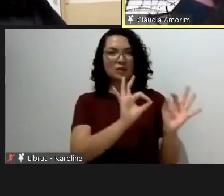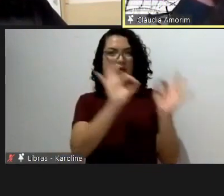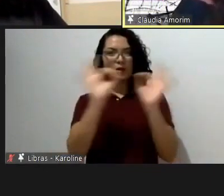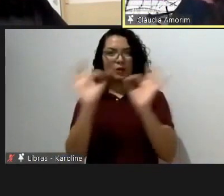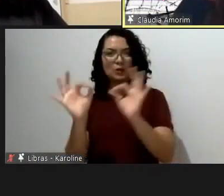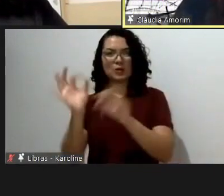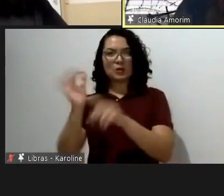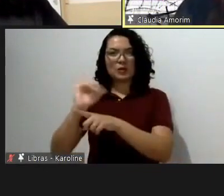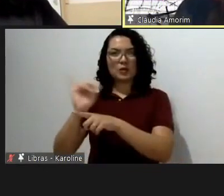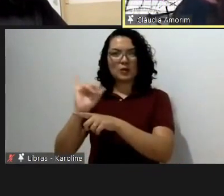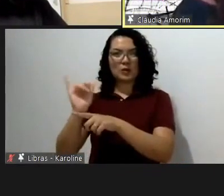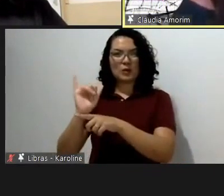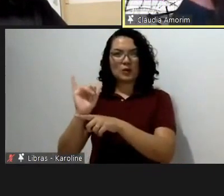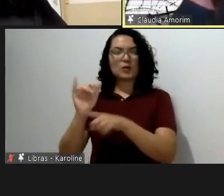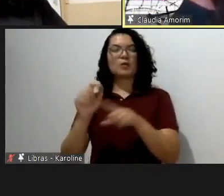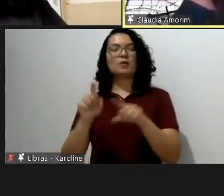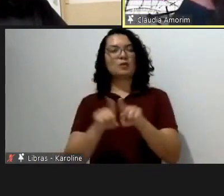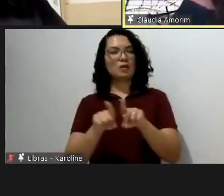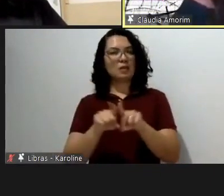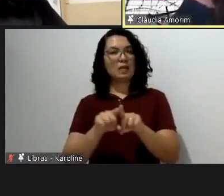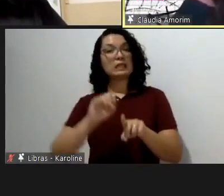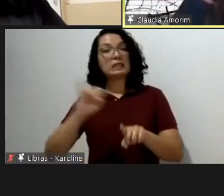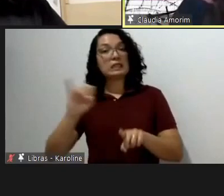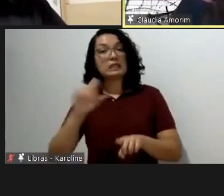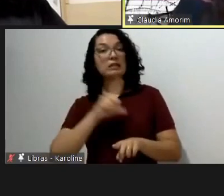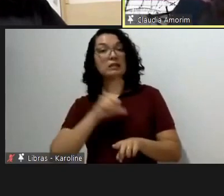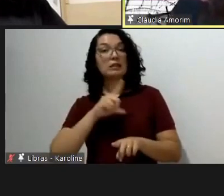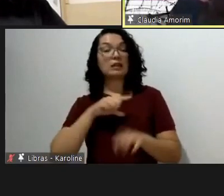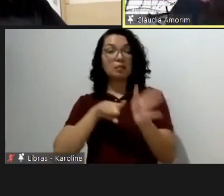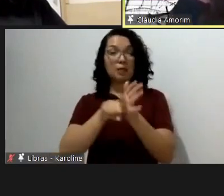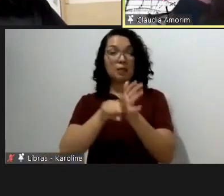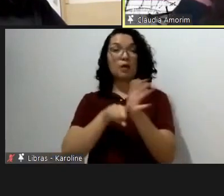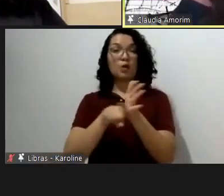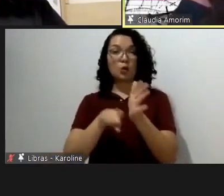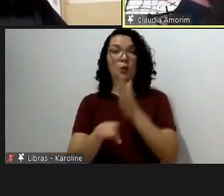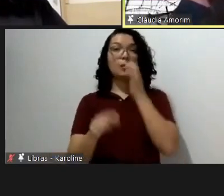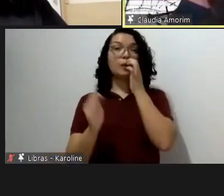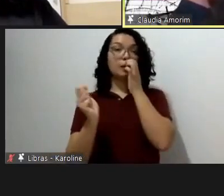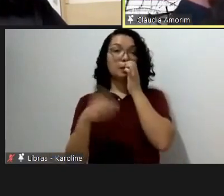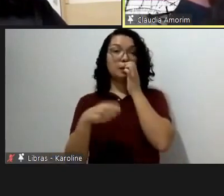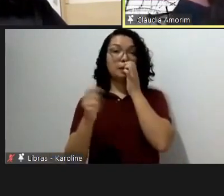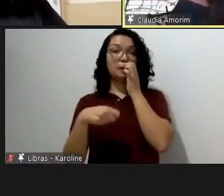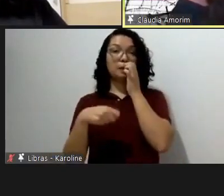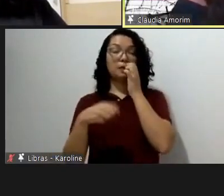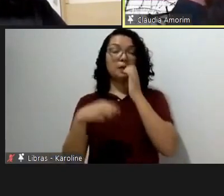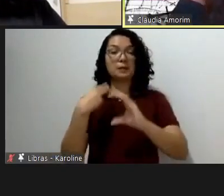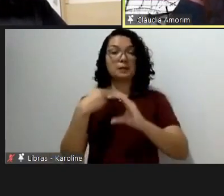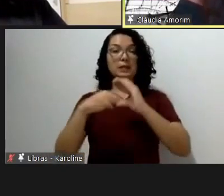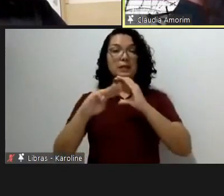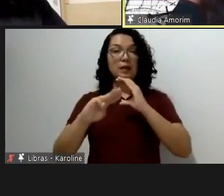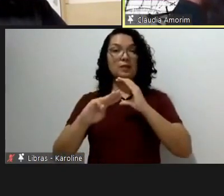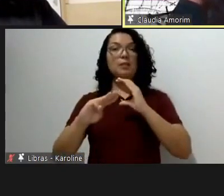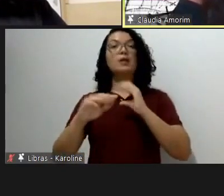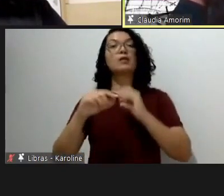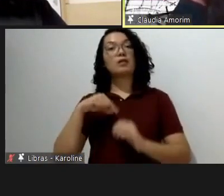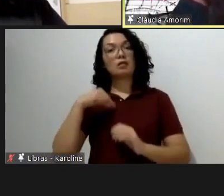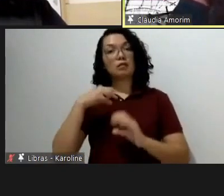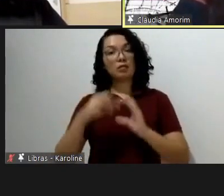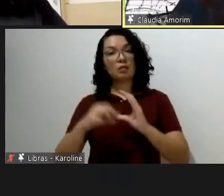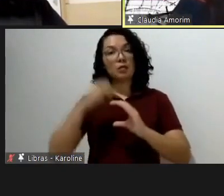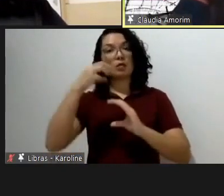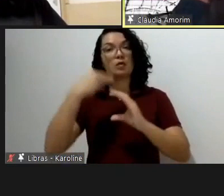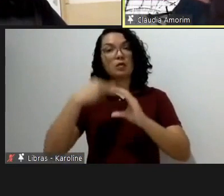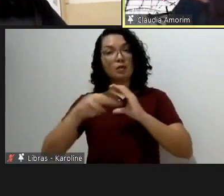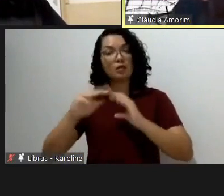perguntas, depois podem ser direcionadas também por e-mail, né, Ricardo? Sim, Para os palestrantes, e aí é isso, muito